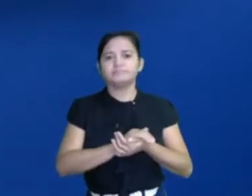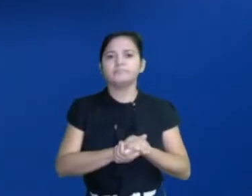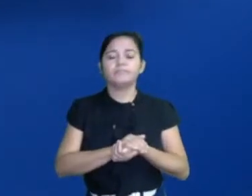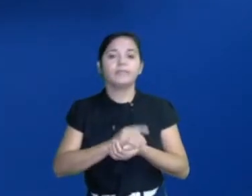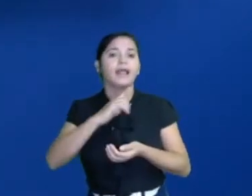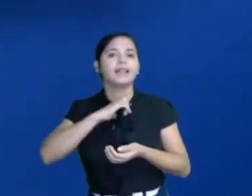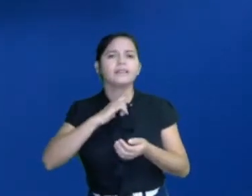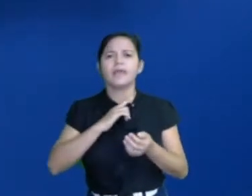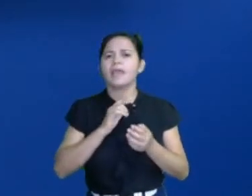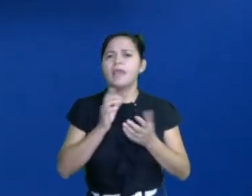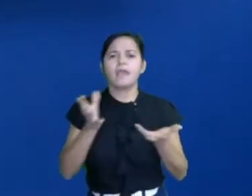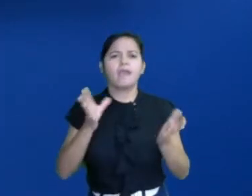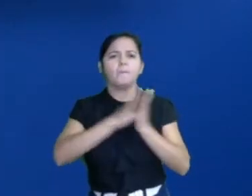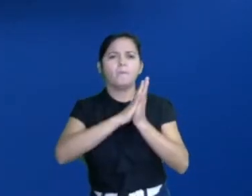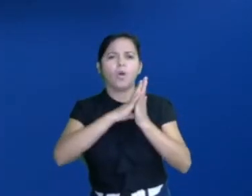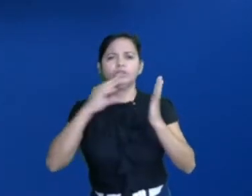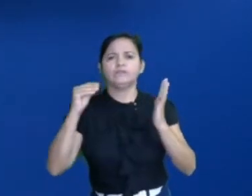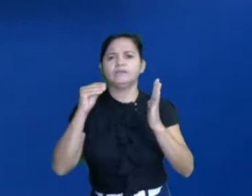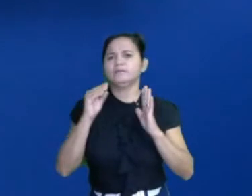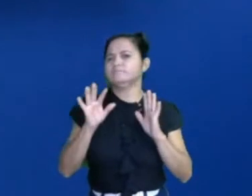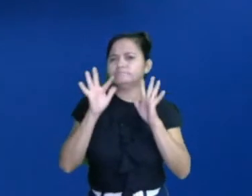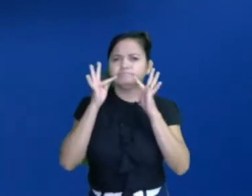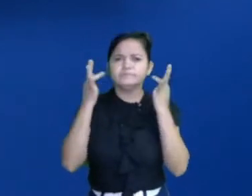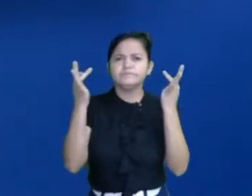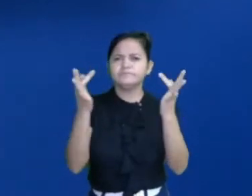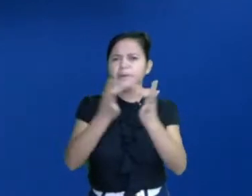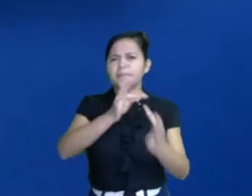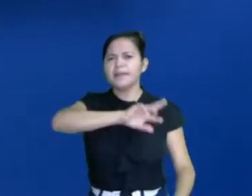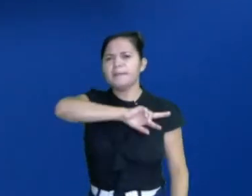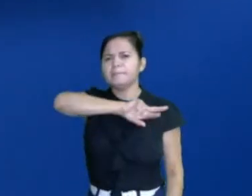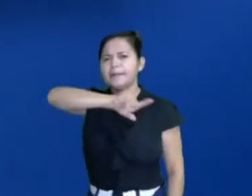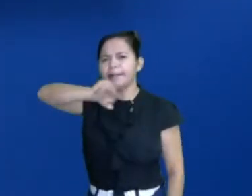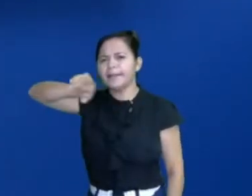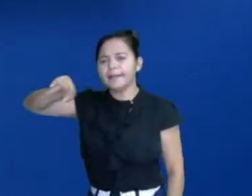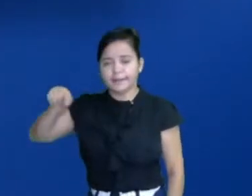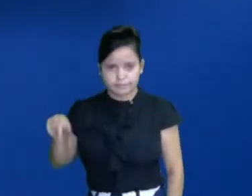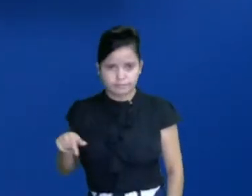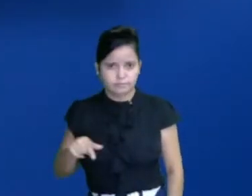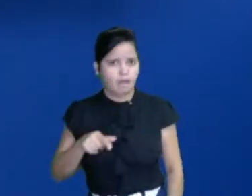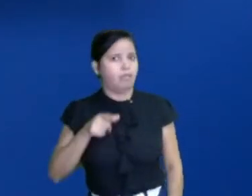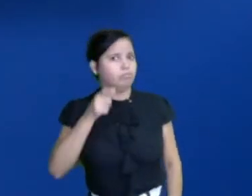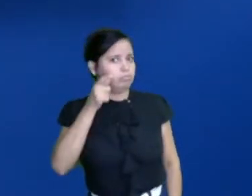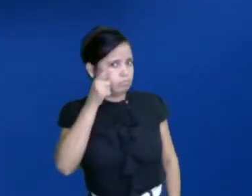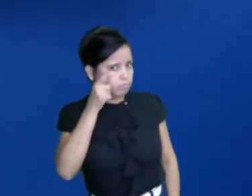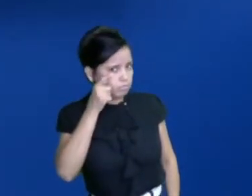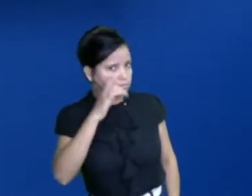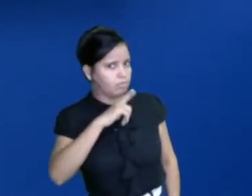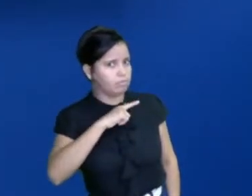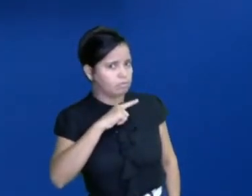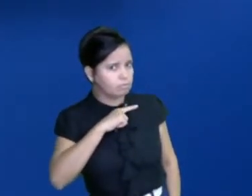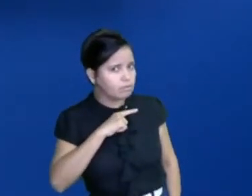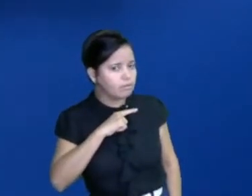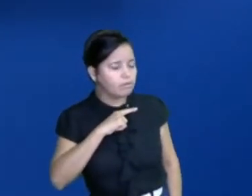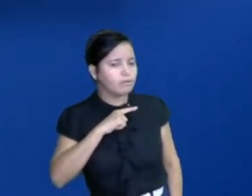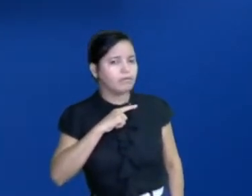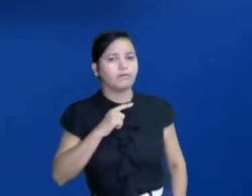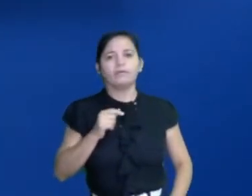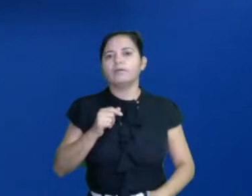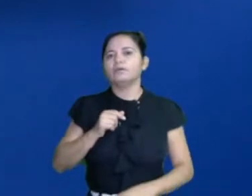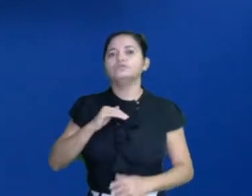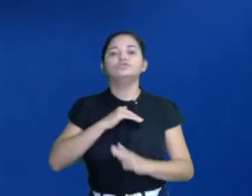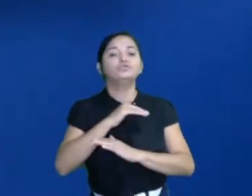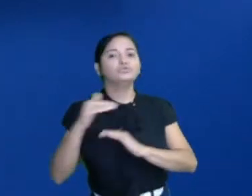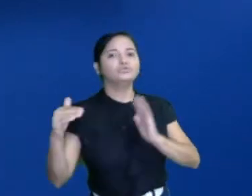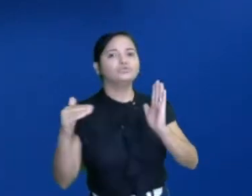vários modelos e várias formas de família diferentes. Mas o interessante e o mais importante é que todos